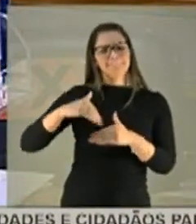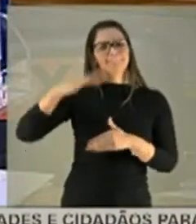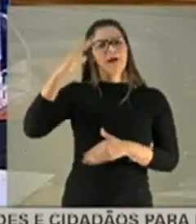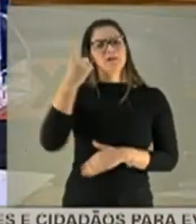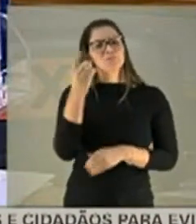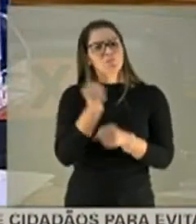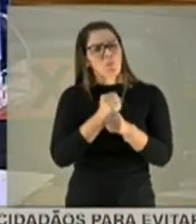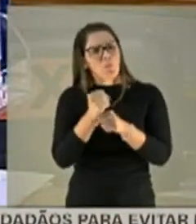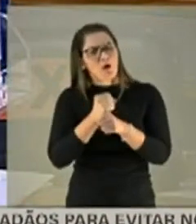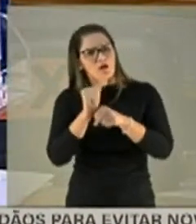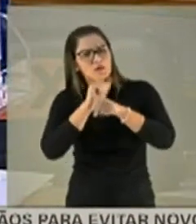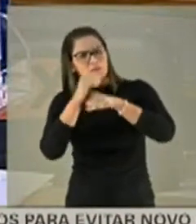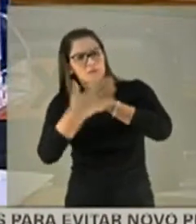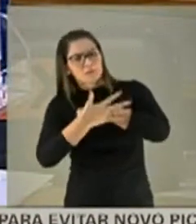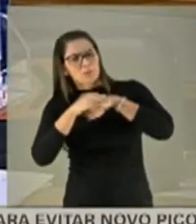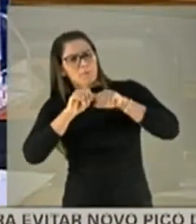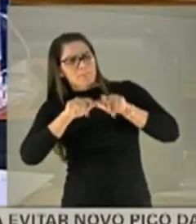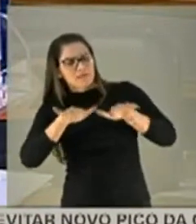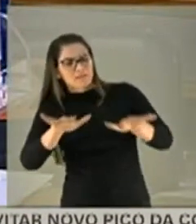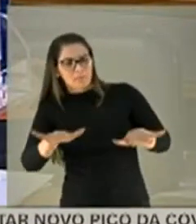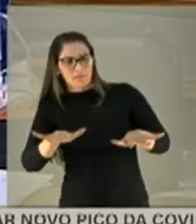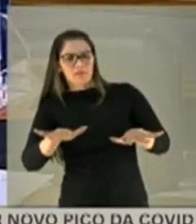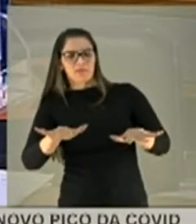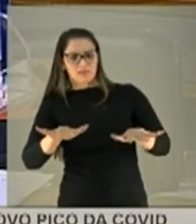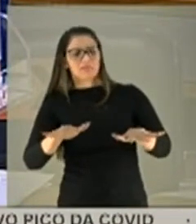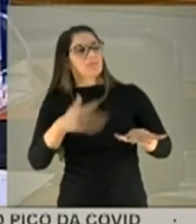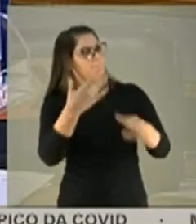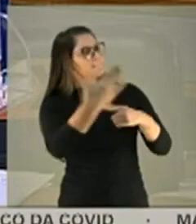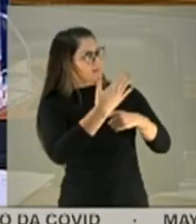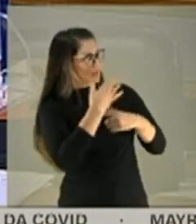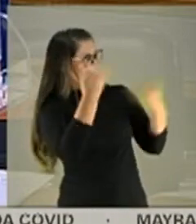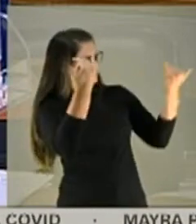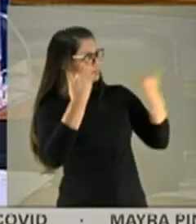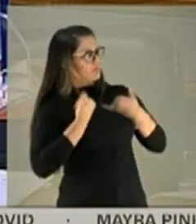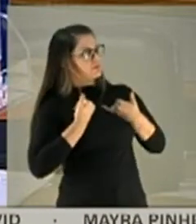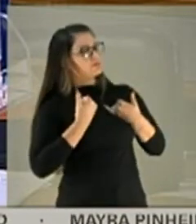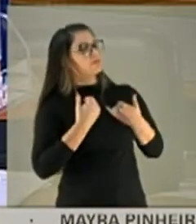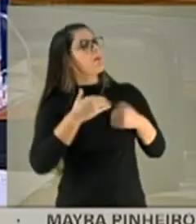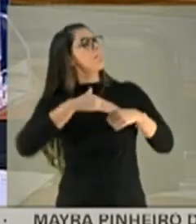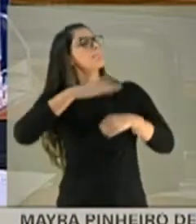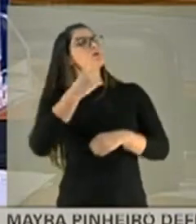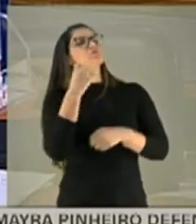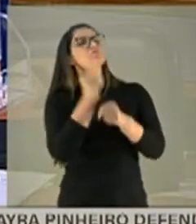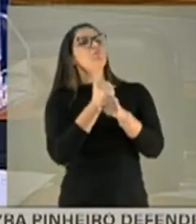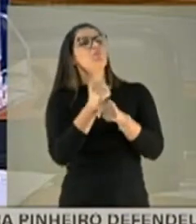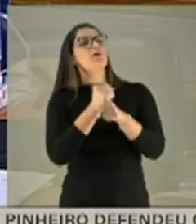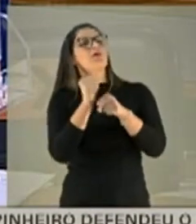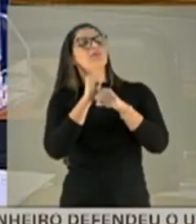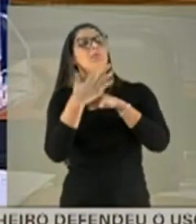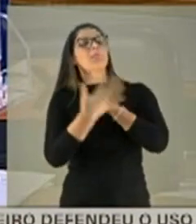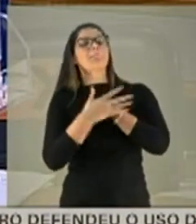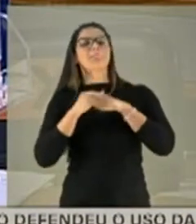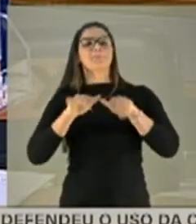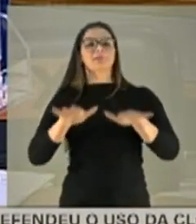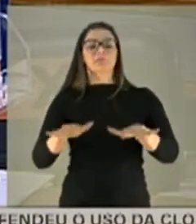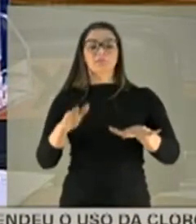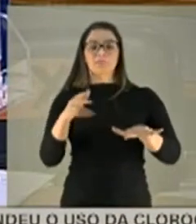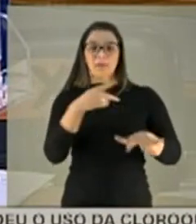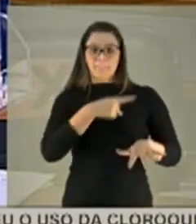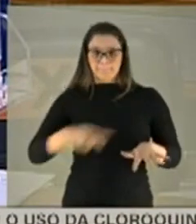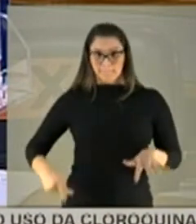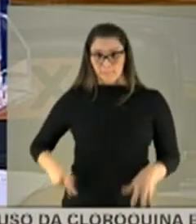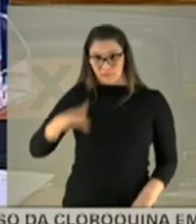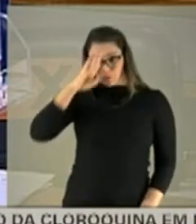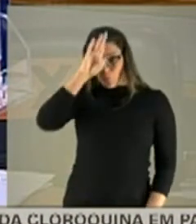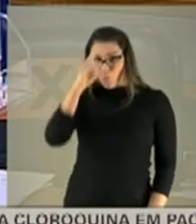informação. Eu acho que contribui muito com o relator Renan Calheiros. Em mais de um ano de pandemia, o presidente da República